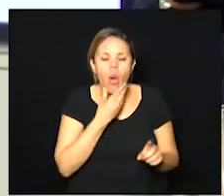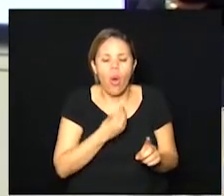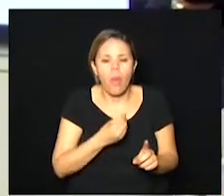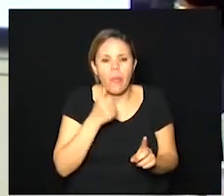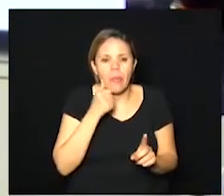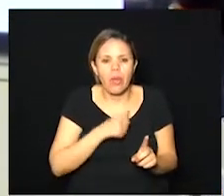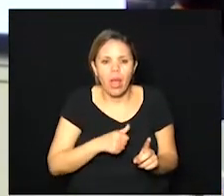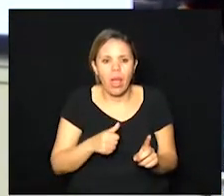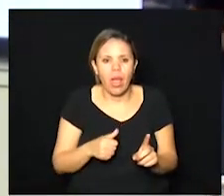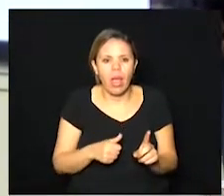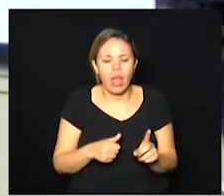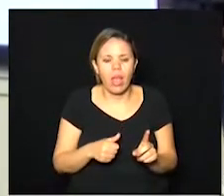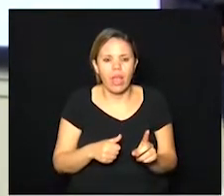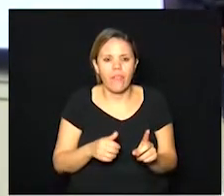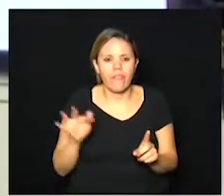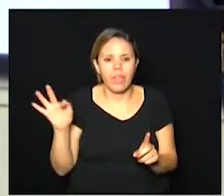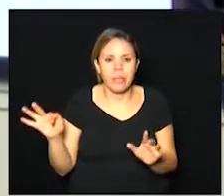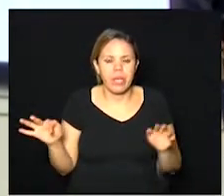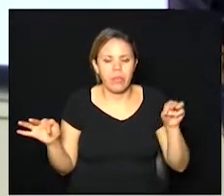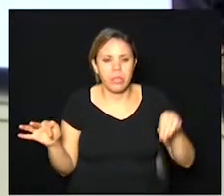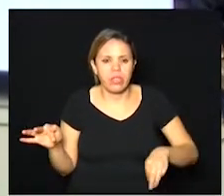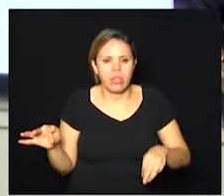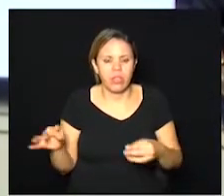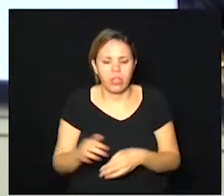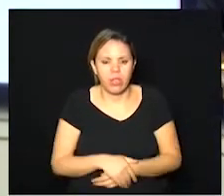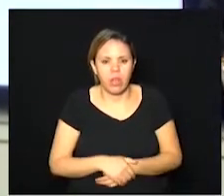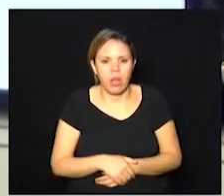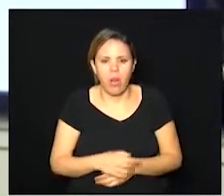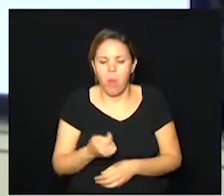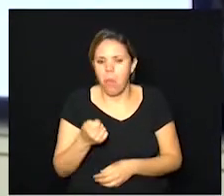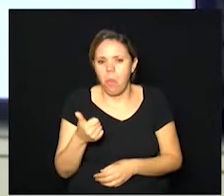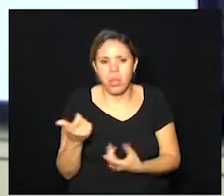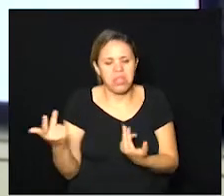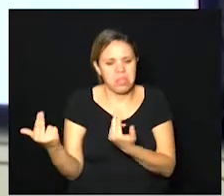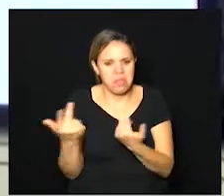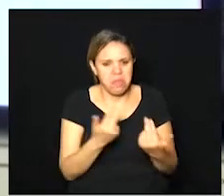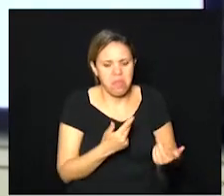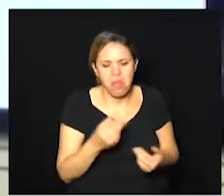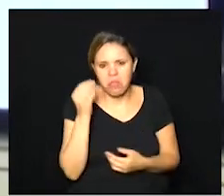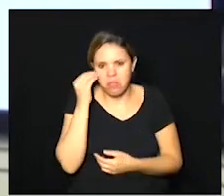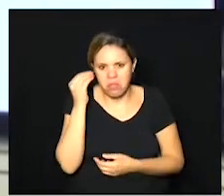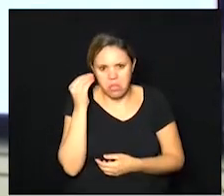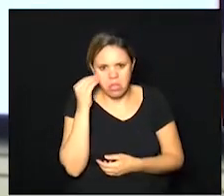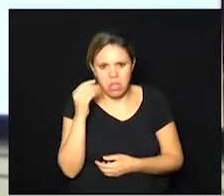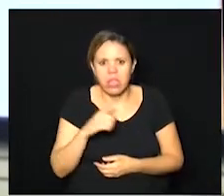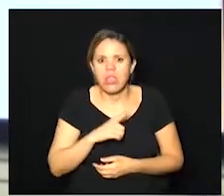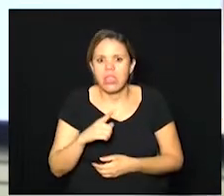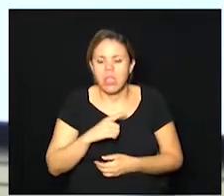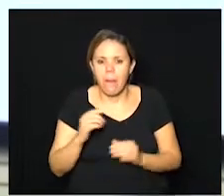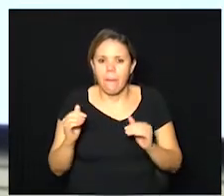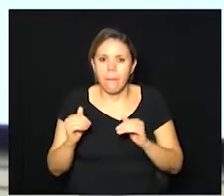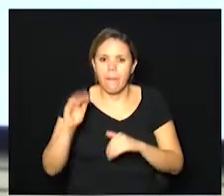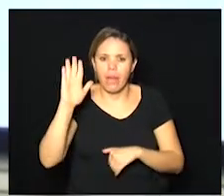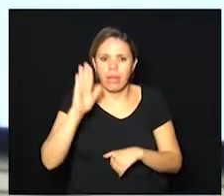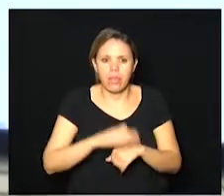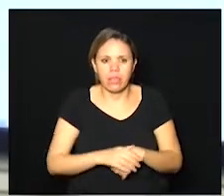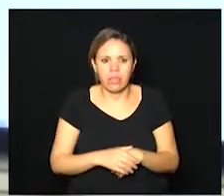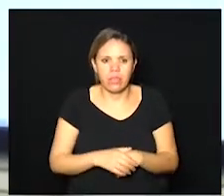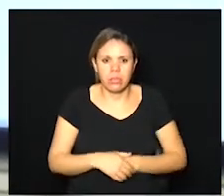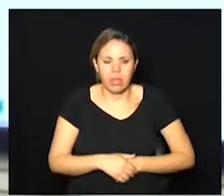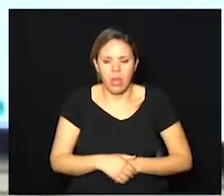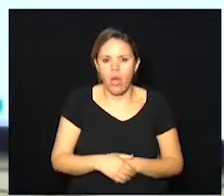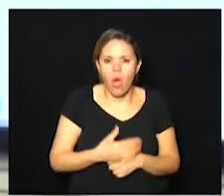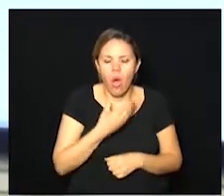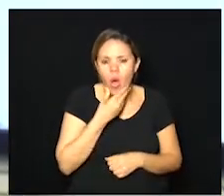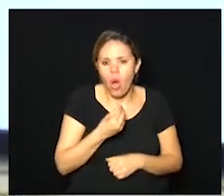é então feminino e masculino praticamente o número de testes é igual mas aqui nós temos uma prevalência maior no sexo